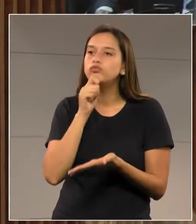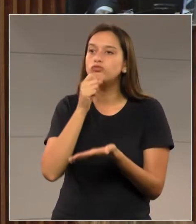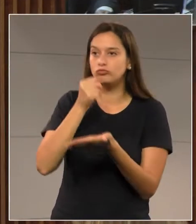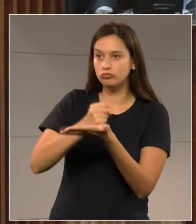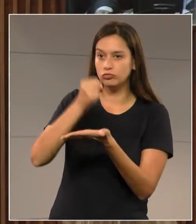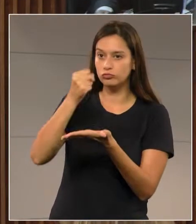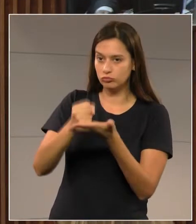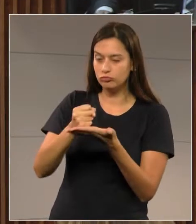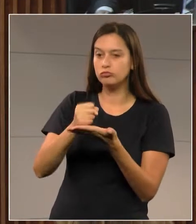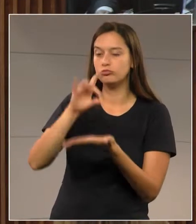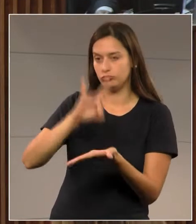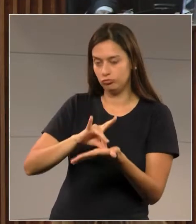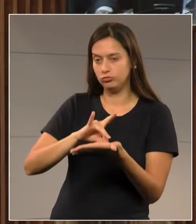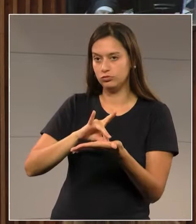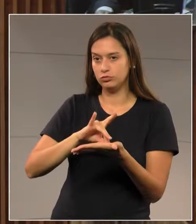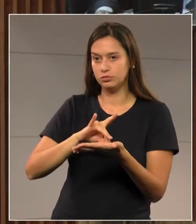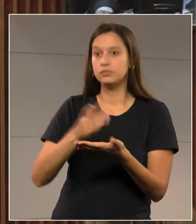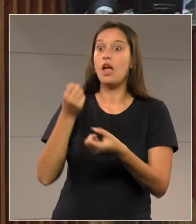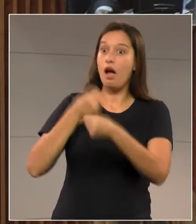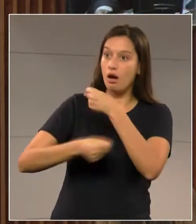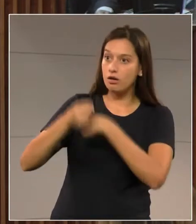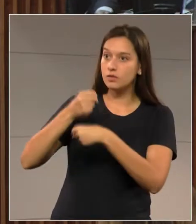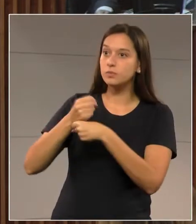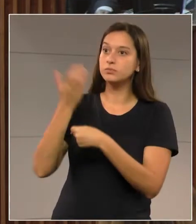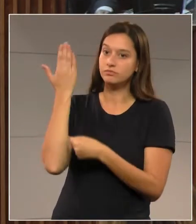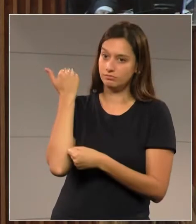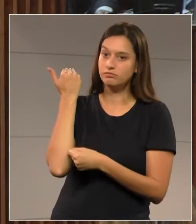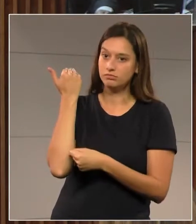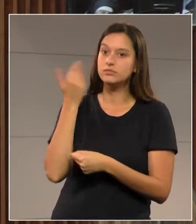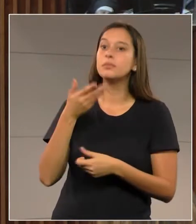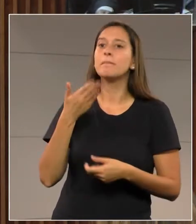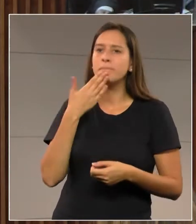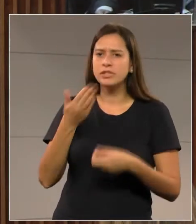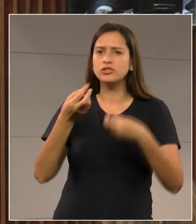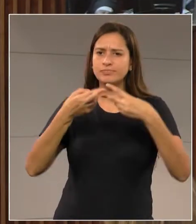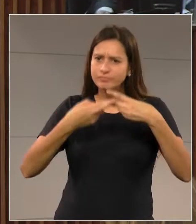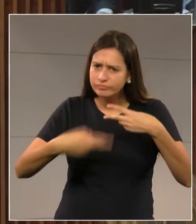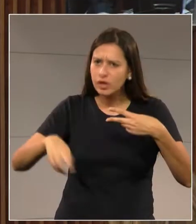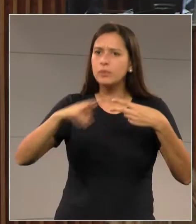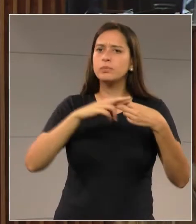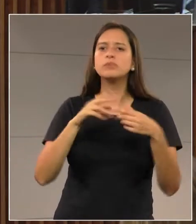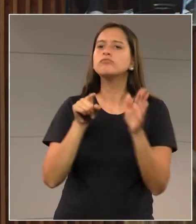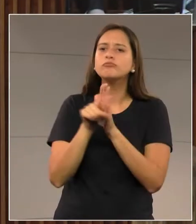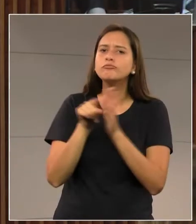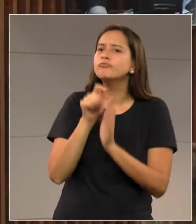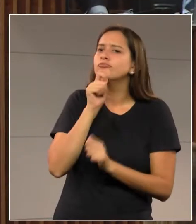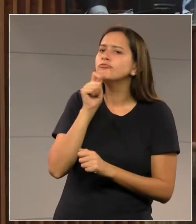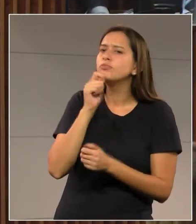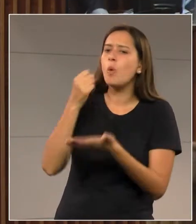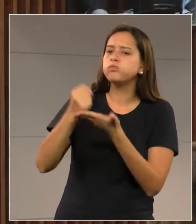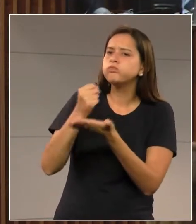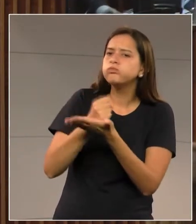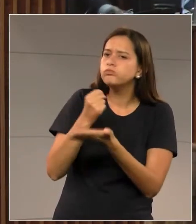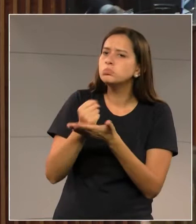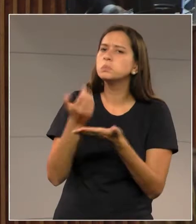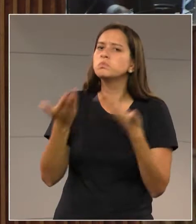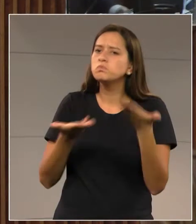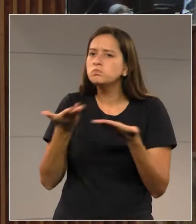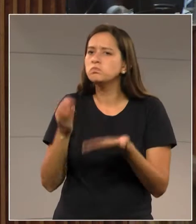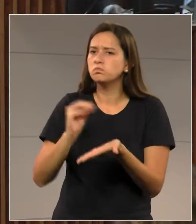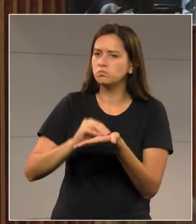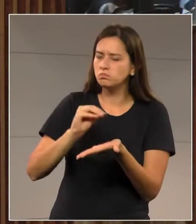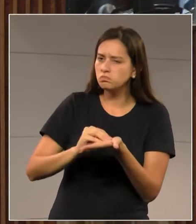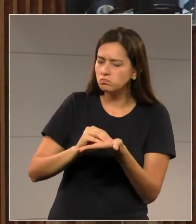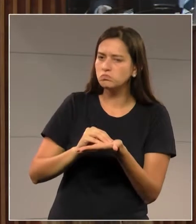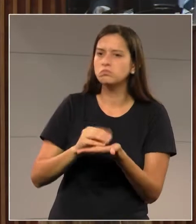requerimento solicitando informações de por que ainda não havia sido publicado e a resposta